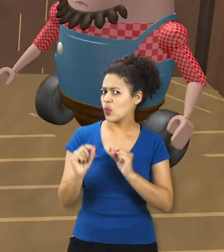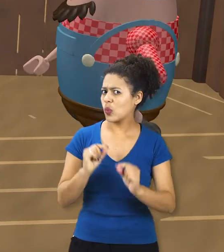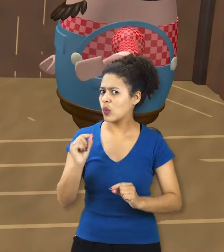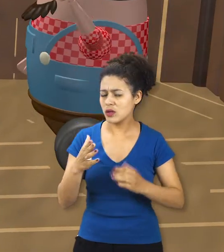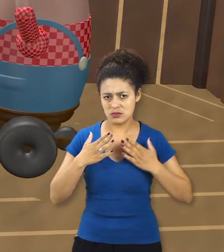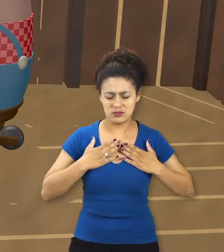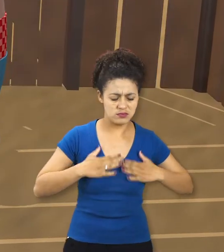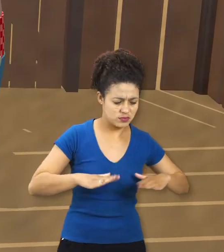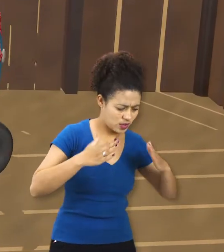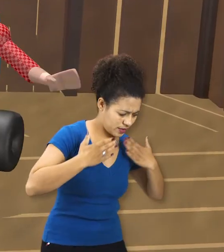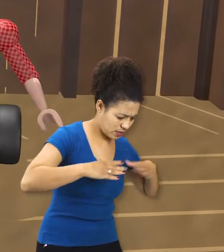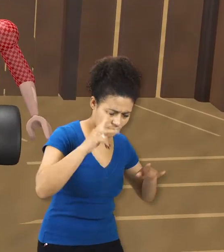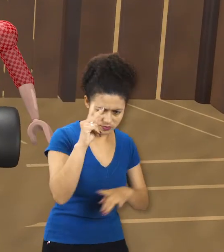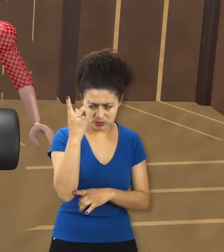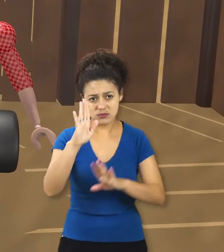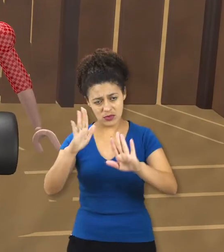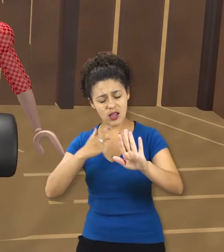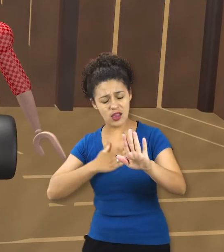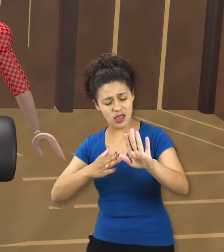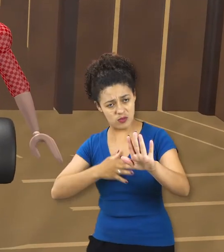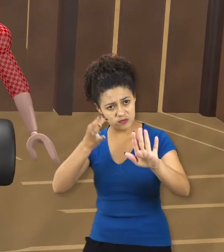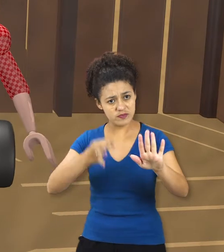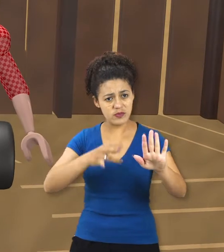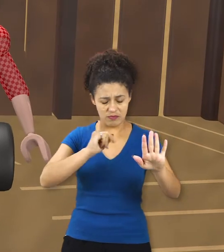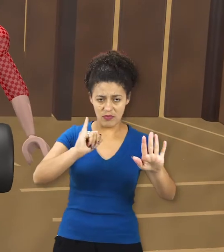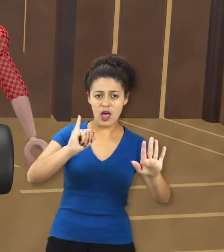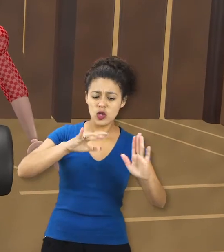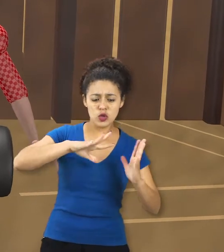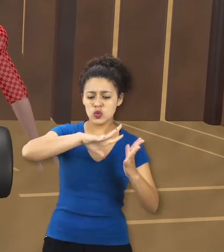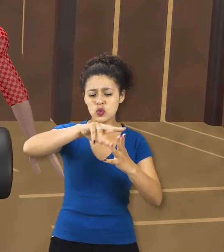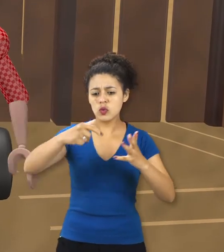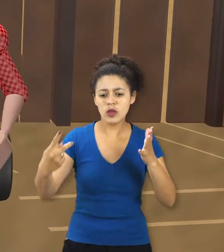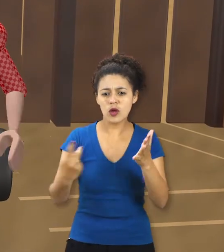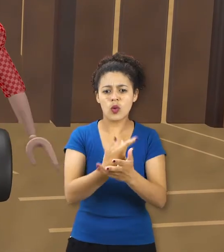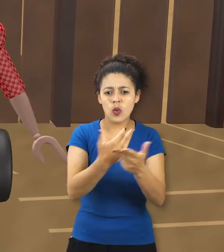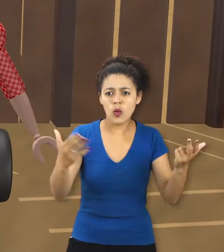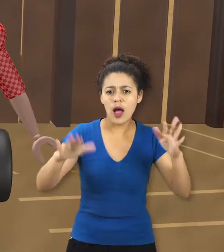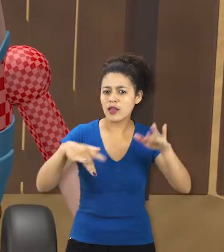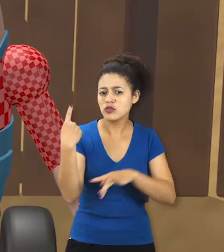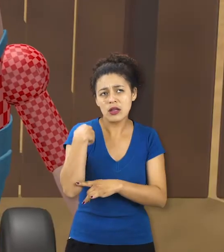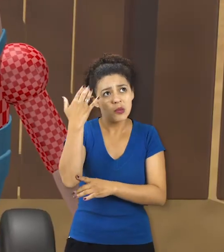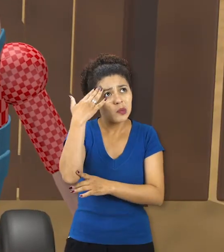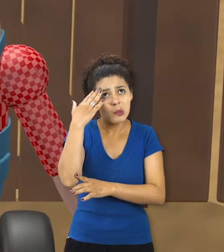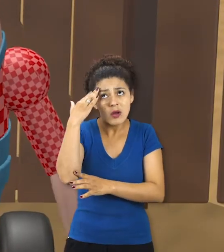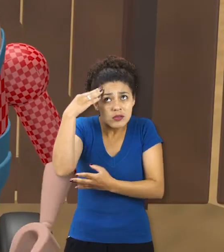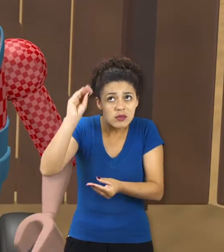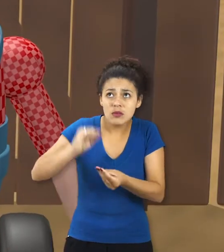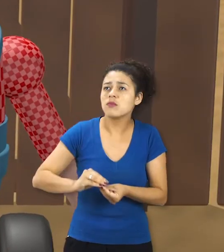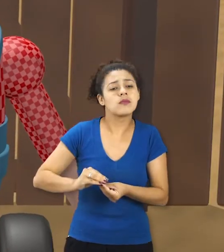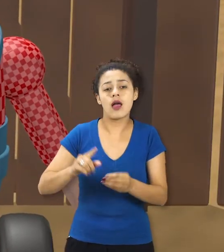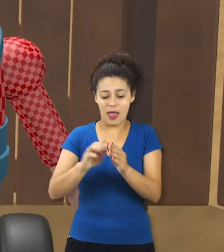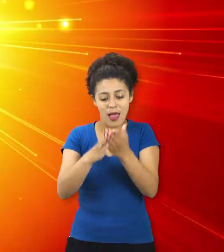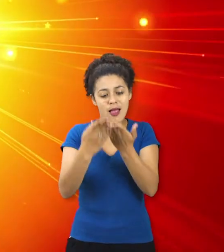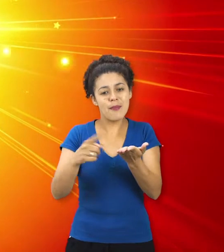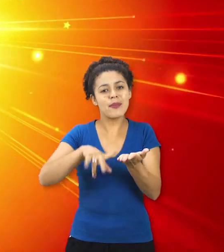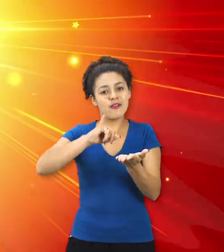Calme, seu Ernesto! Tudo vai ficar bem! Nesse mundo acontecem coisas que muitas vezes não entendemos! A Bíblia